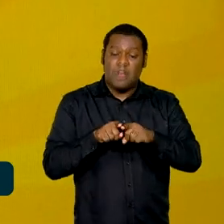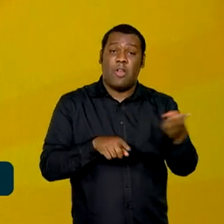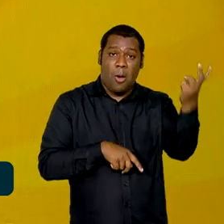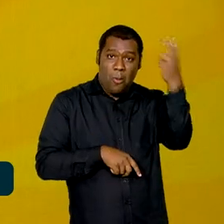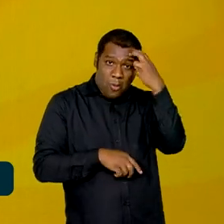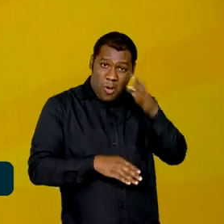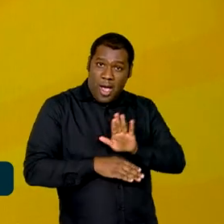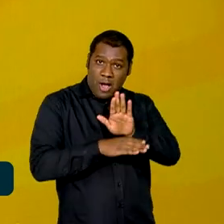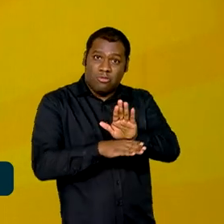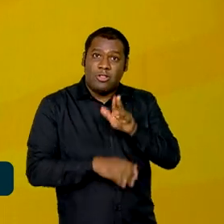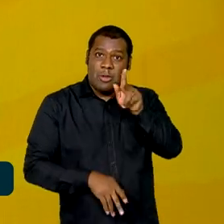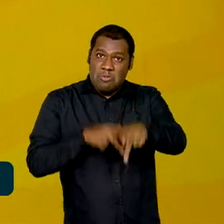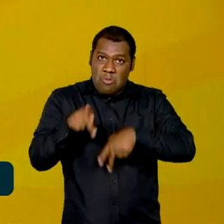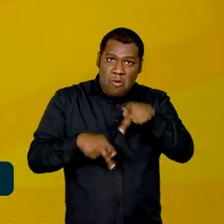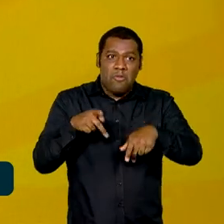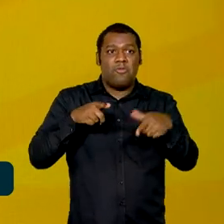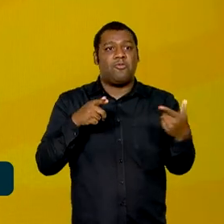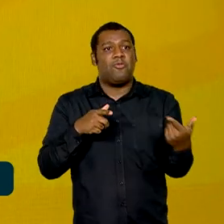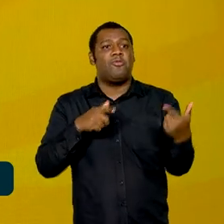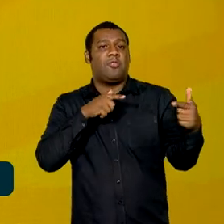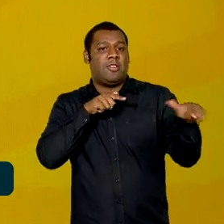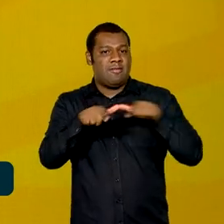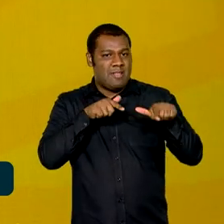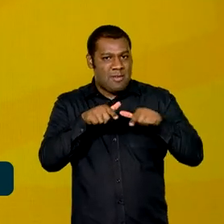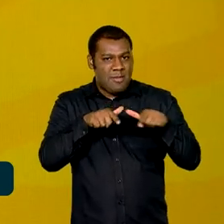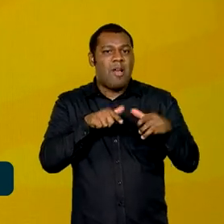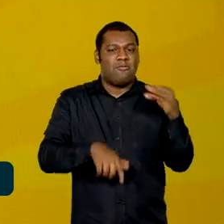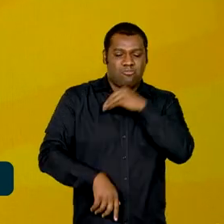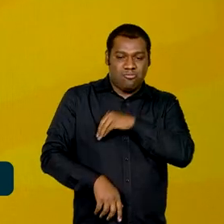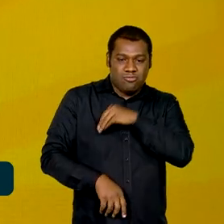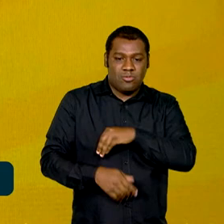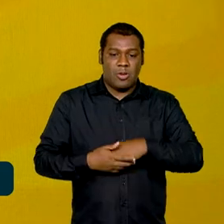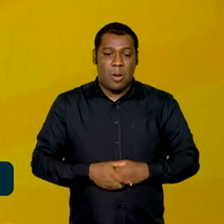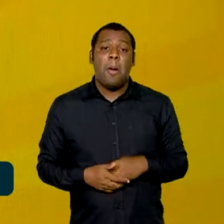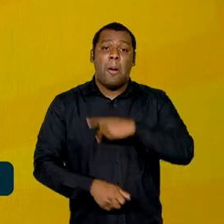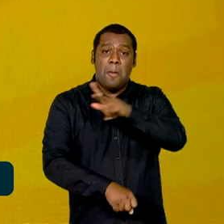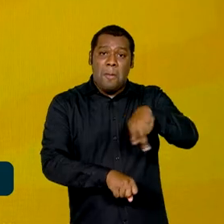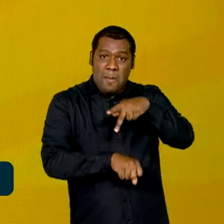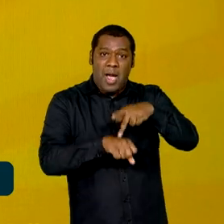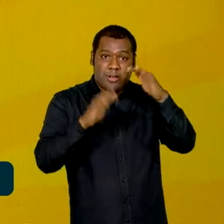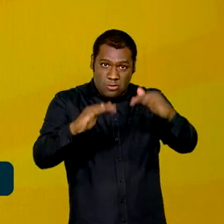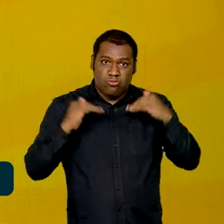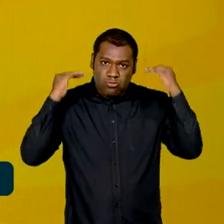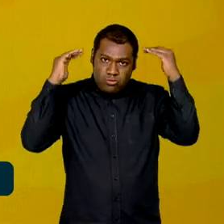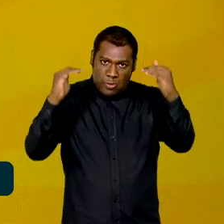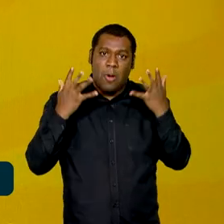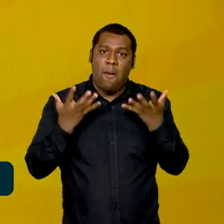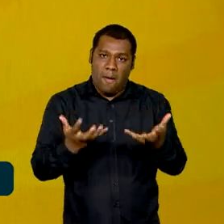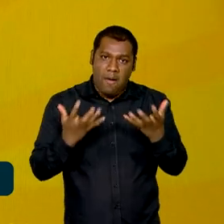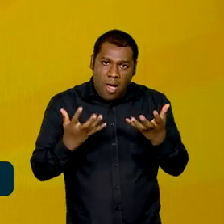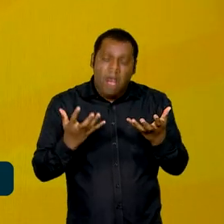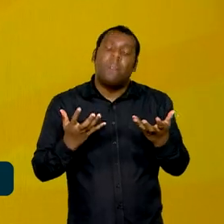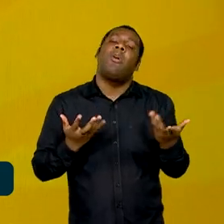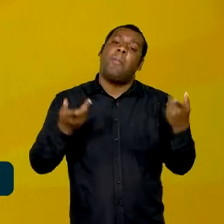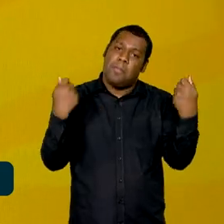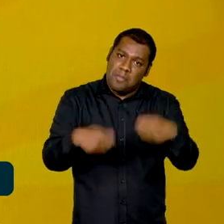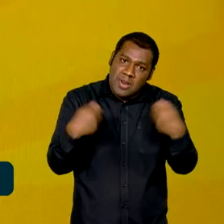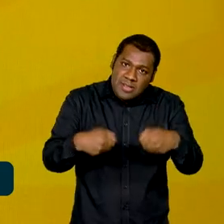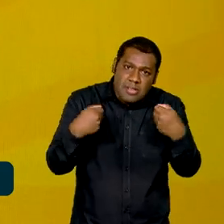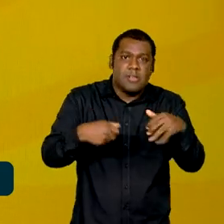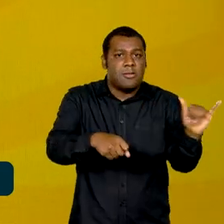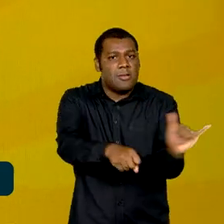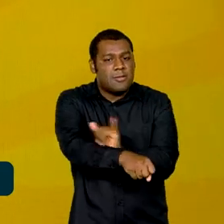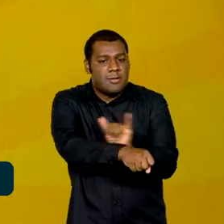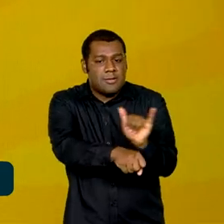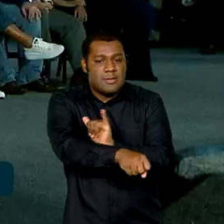E um país que quer ser um país livre e soberano vai ter que utilizar todo o mecanismo possível ao